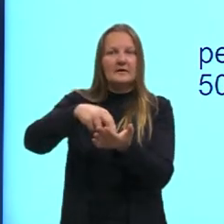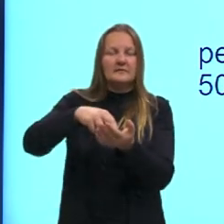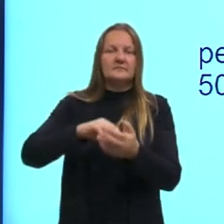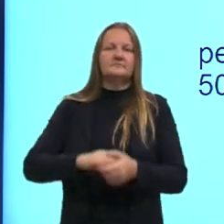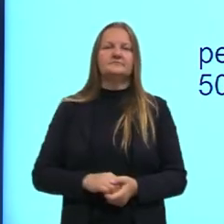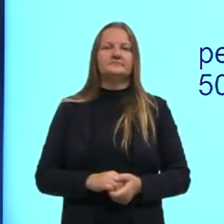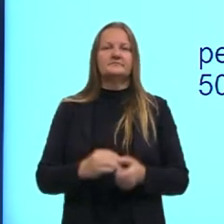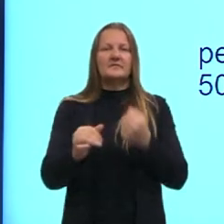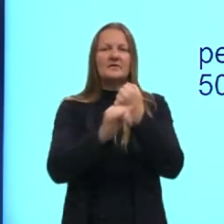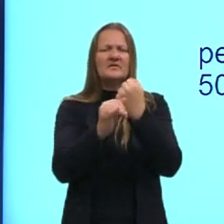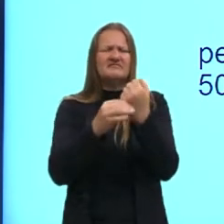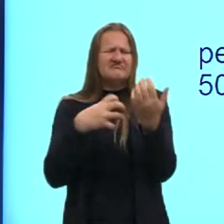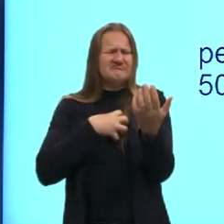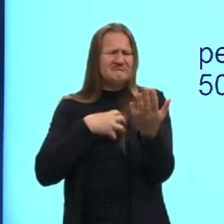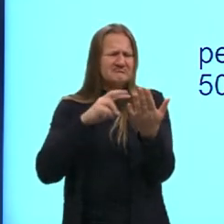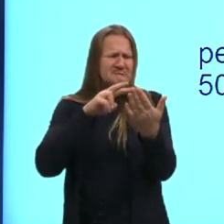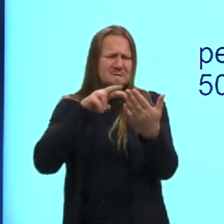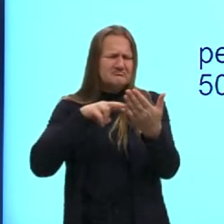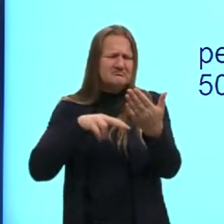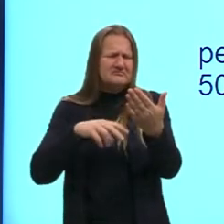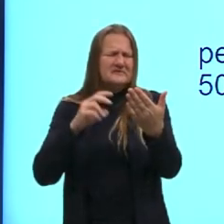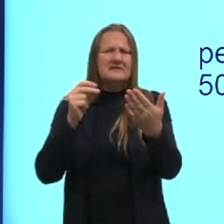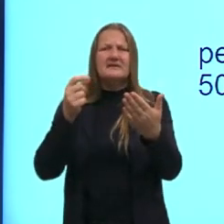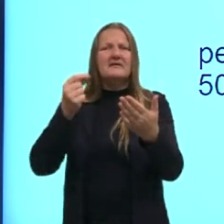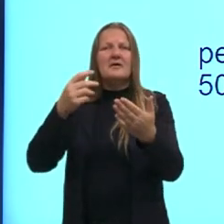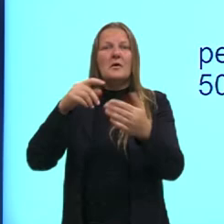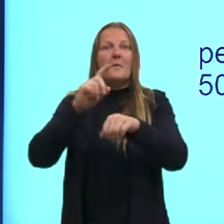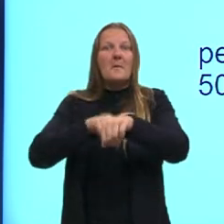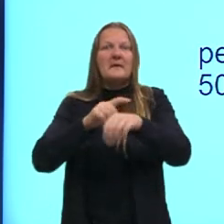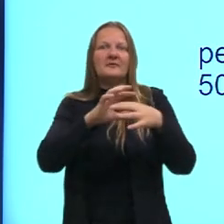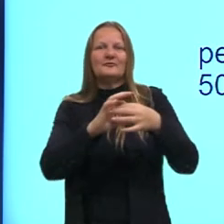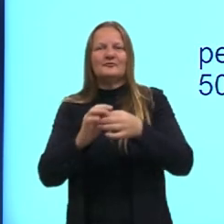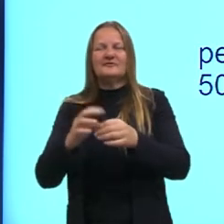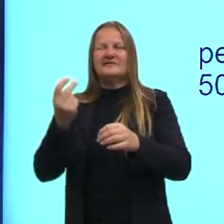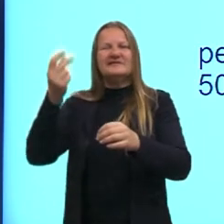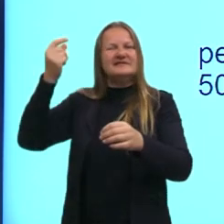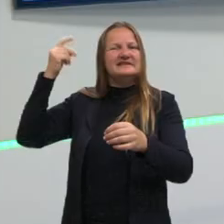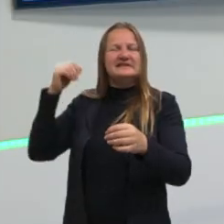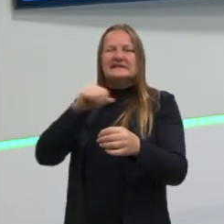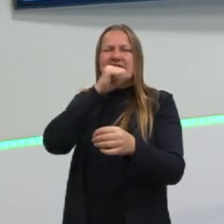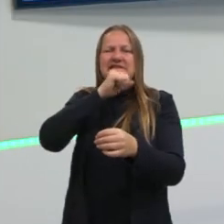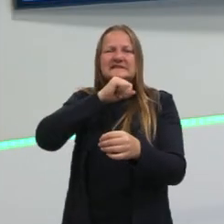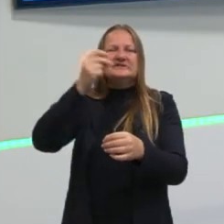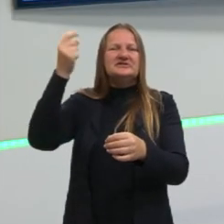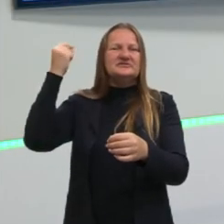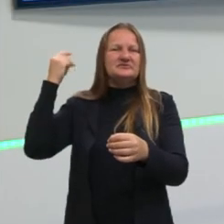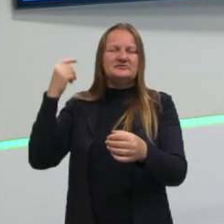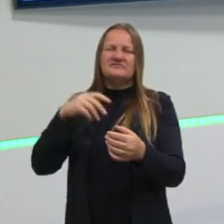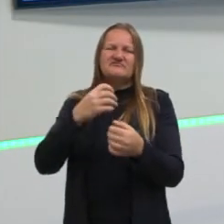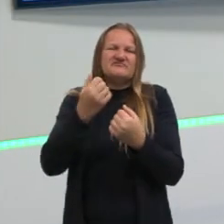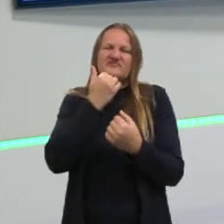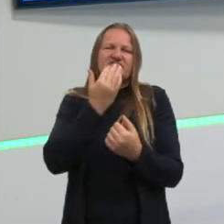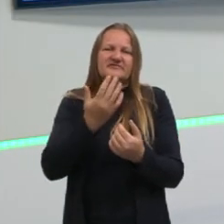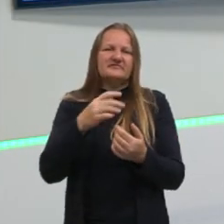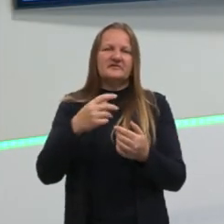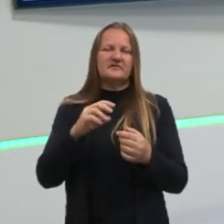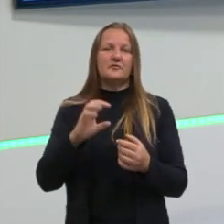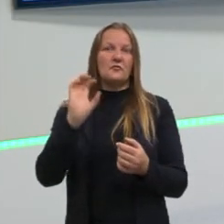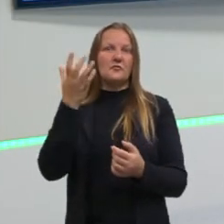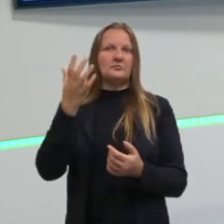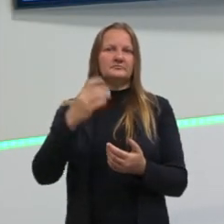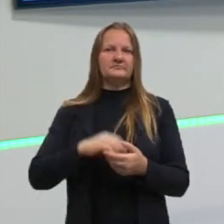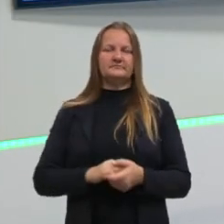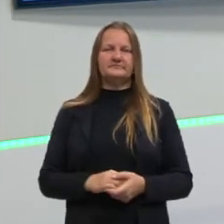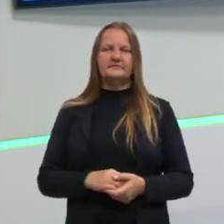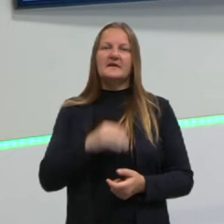a crônica sem sentido para um leitor que leia ela fora daquele tempo ou fora de um contexto. Por exemplo, se a